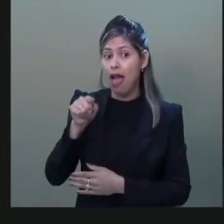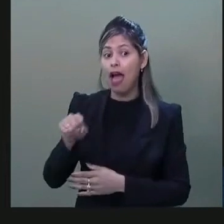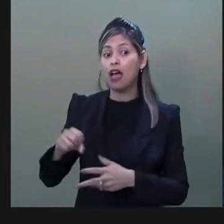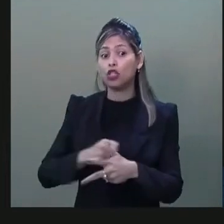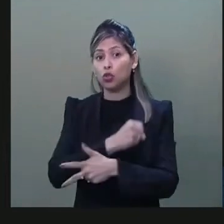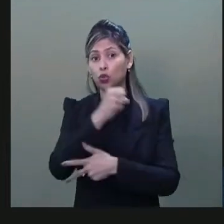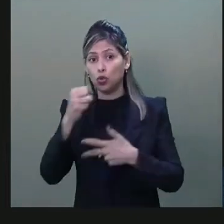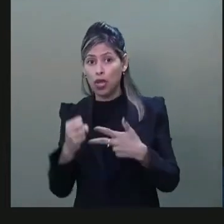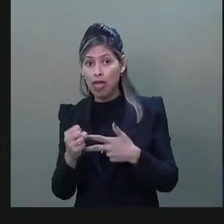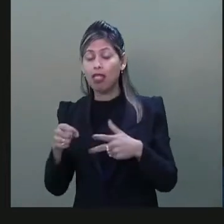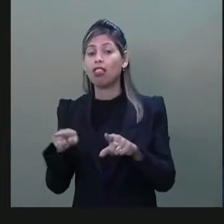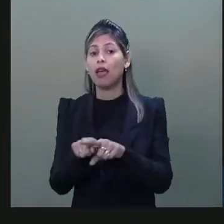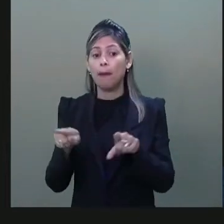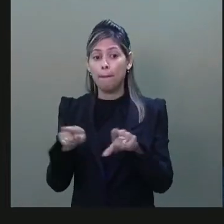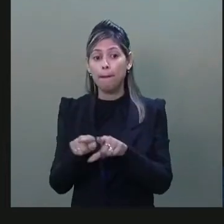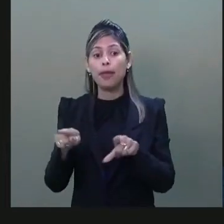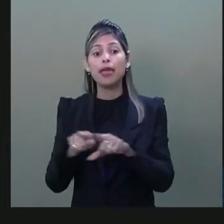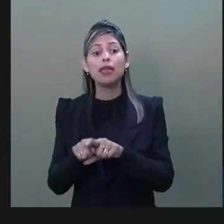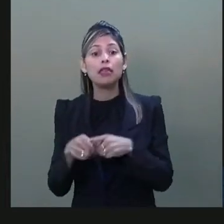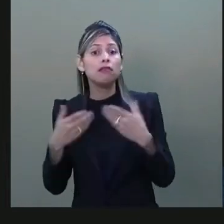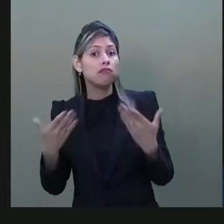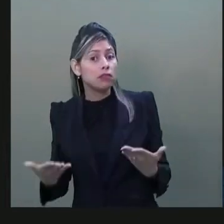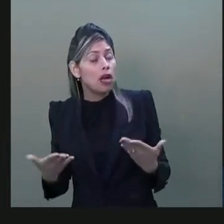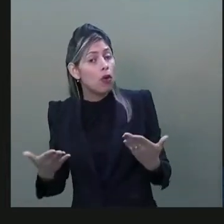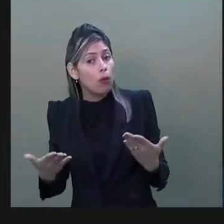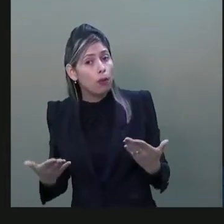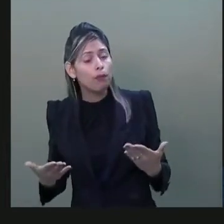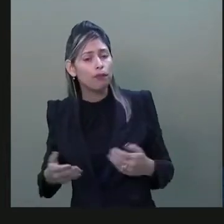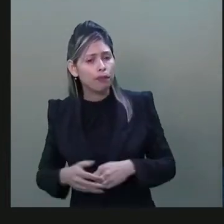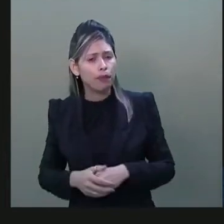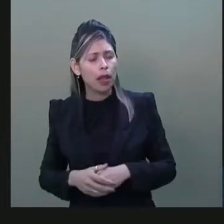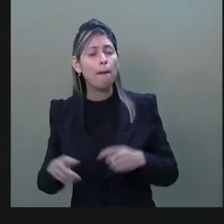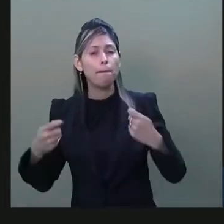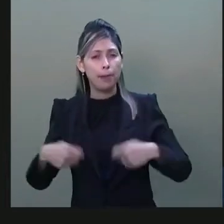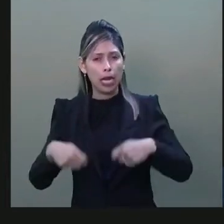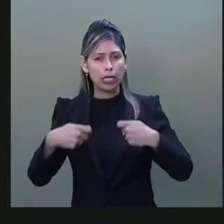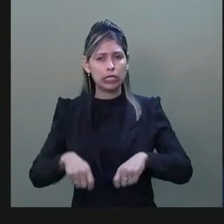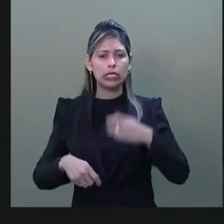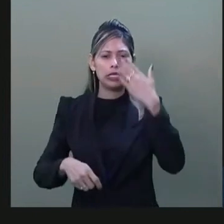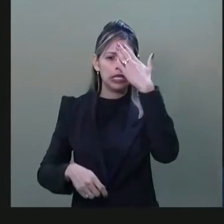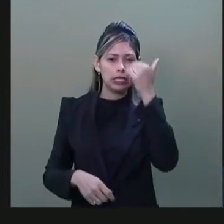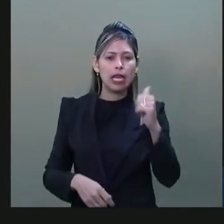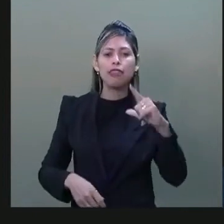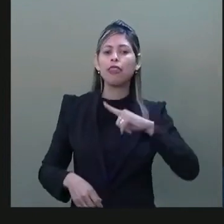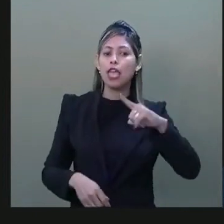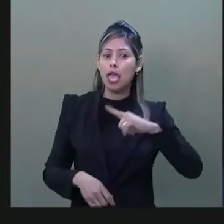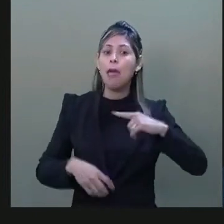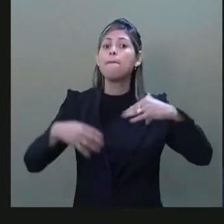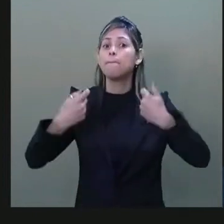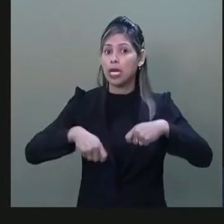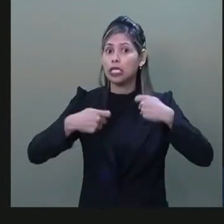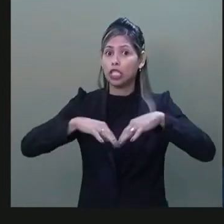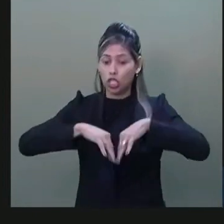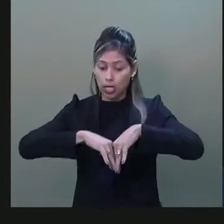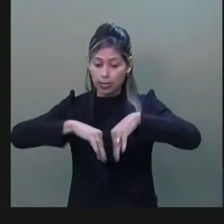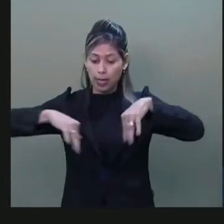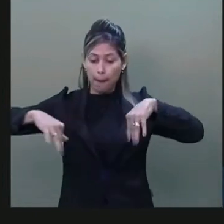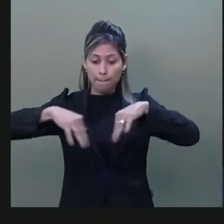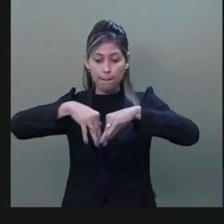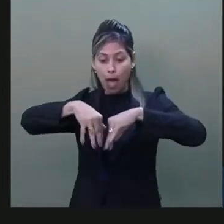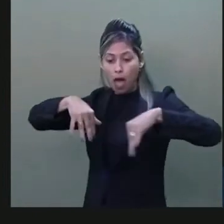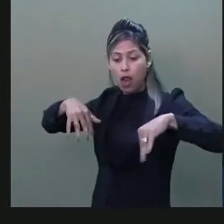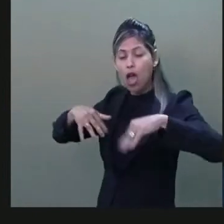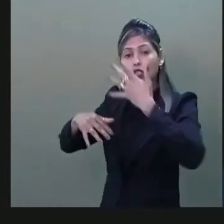Federal. E, por fim, o cartão de visita que tem sido dado as pessoas que é preciso separar, não dá para colocar todo mundo no mesmo balaio. Tem pessoa que está